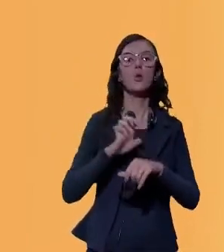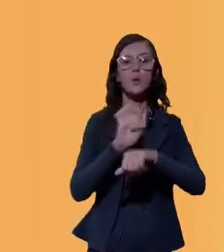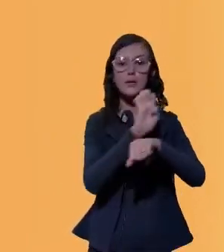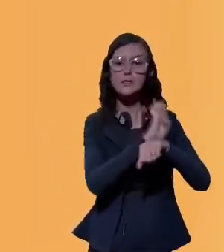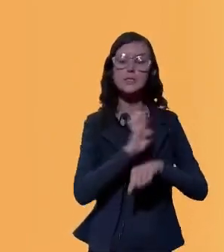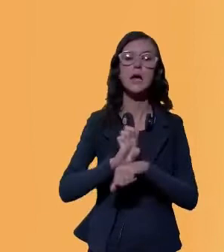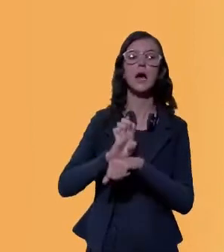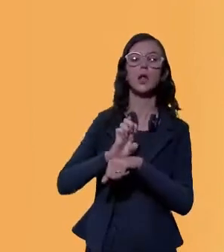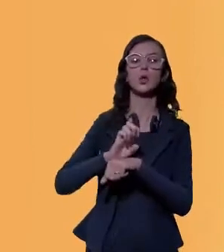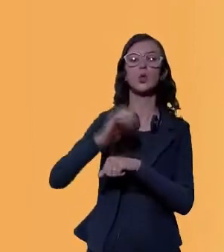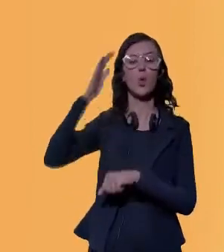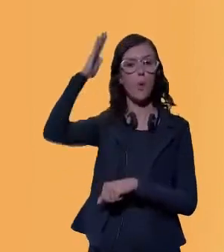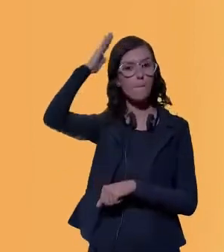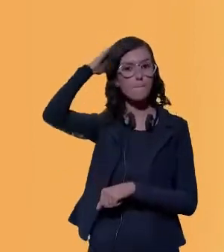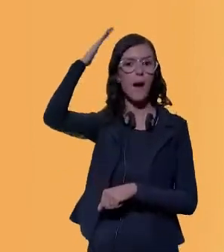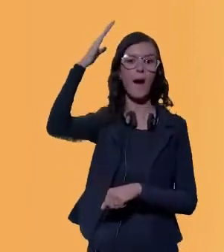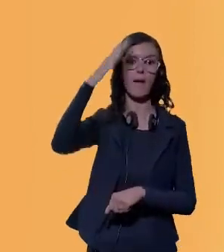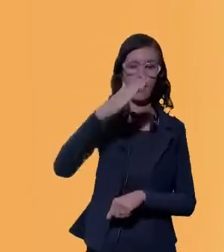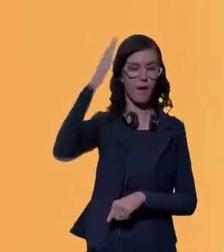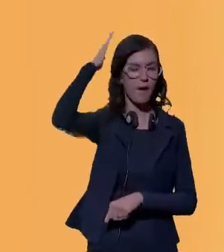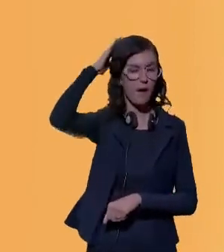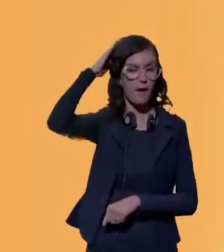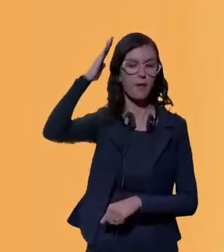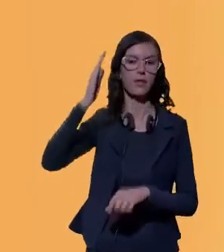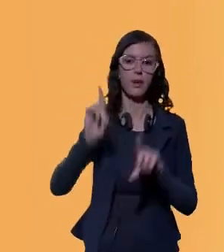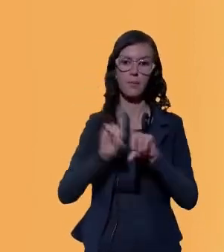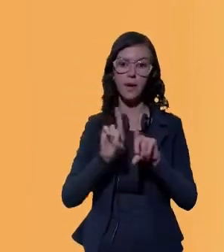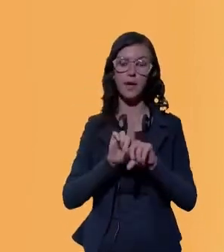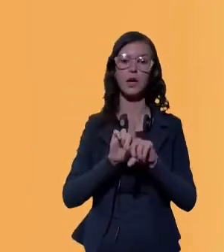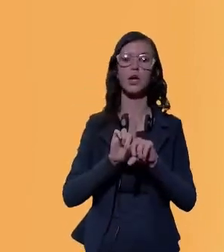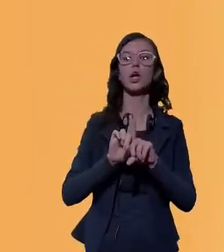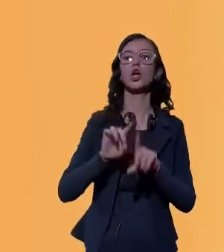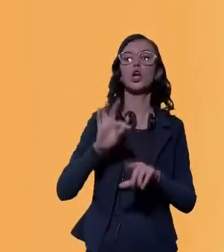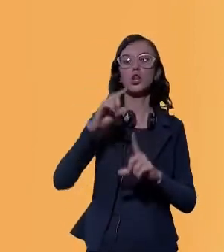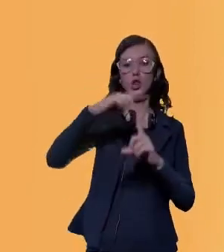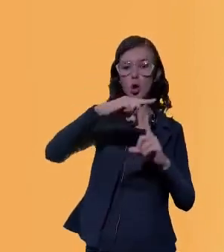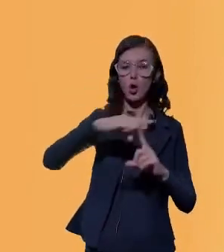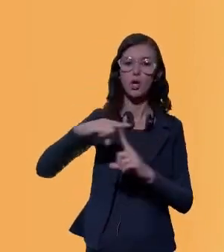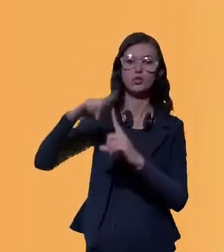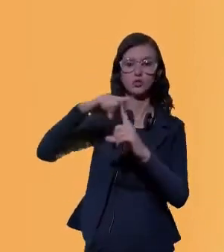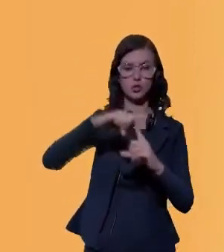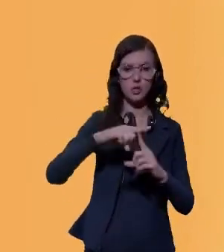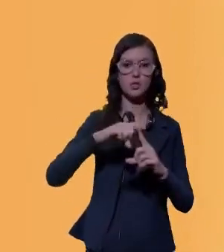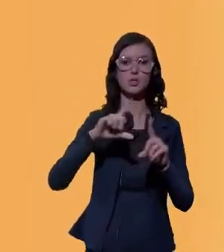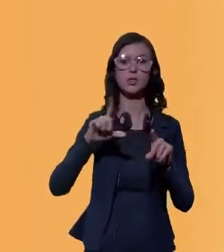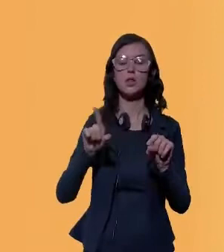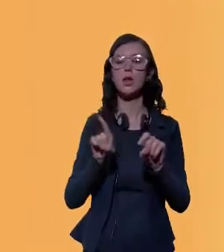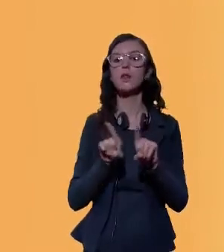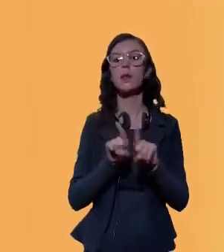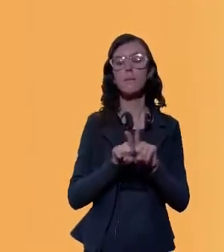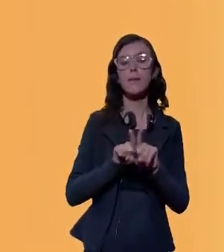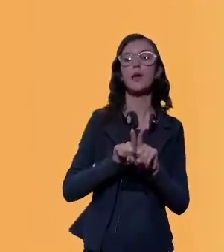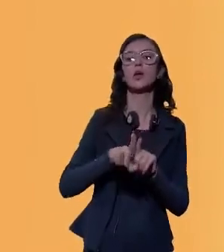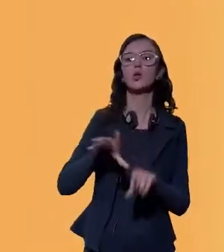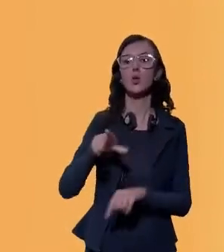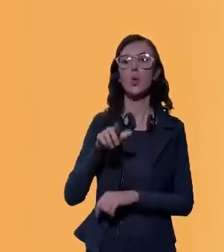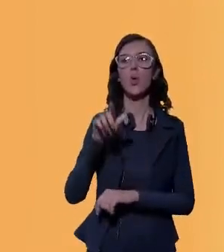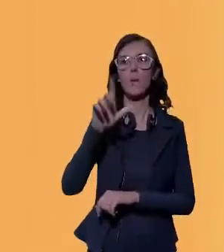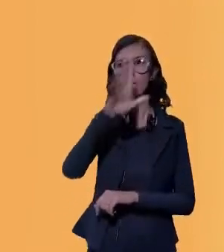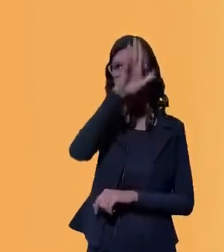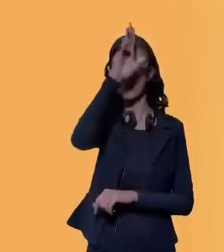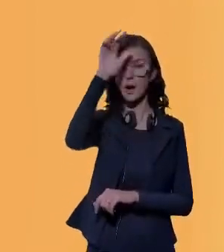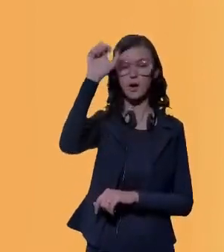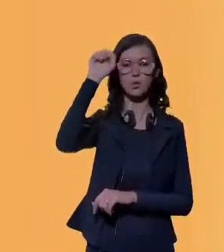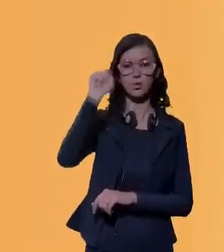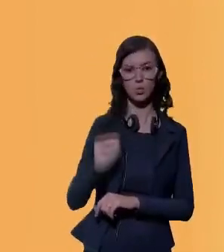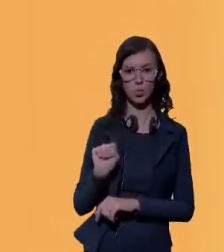Bampará, no Tocantins, a fomento Tocantins, no Mato Grosso, a Desenvolve MT e, além